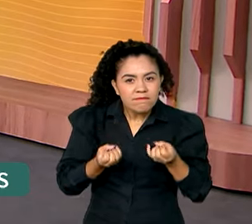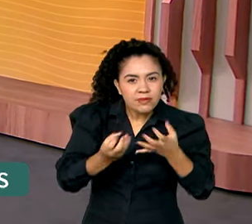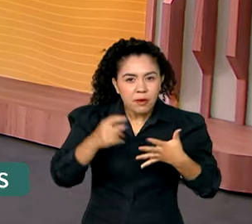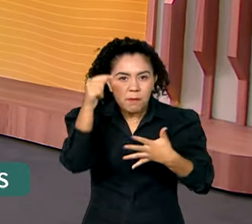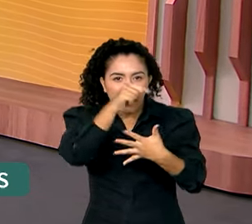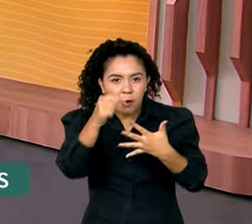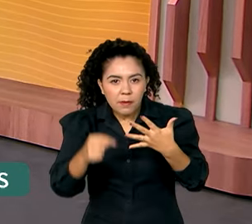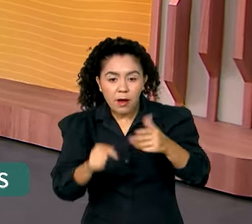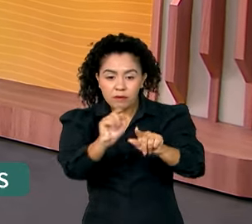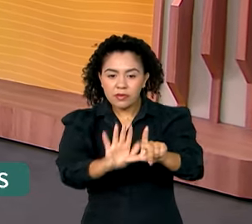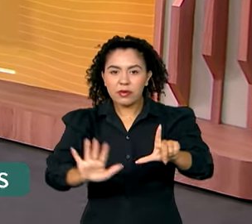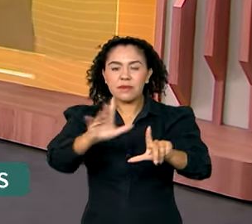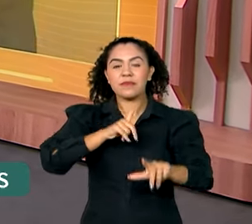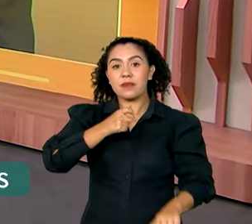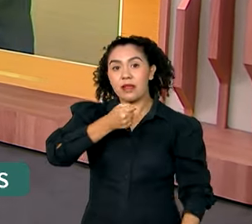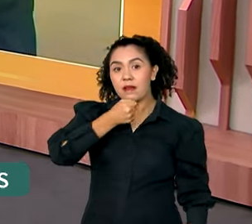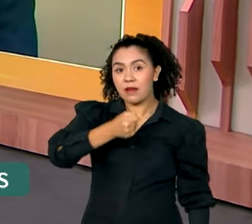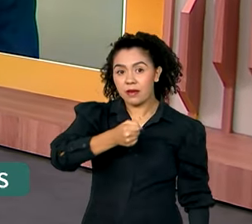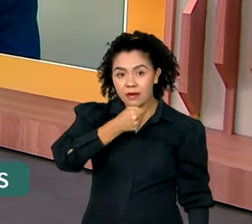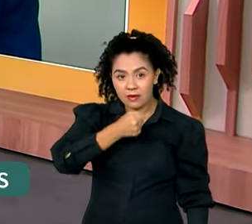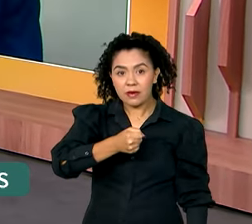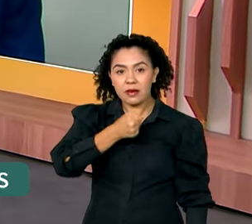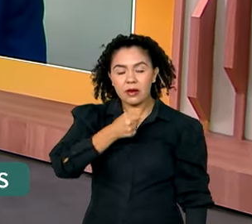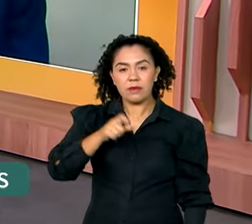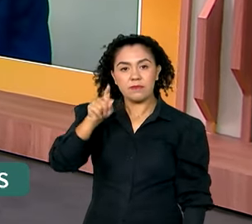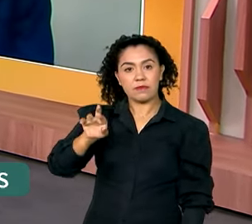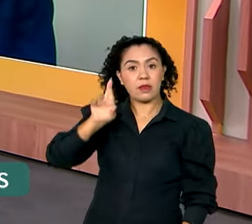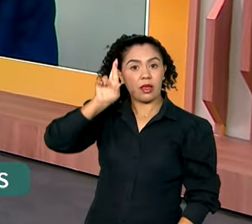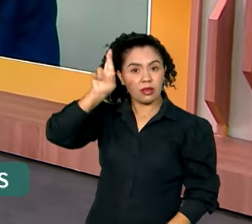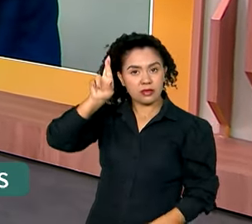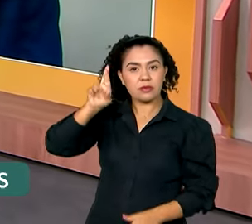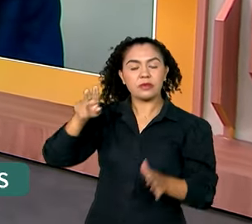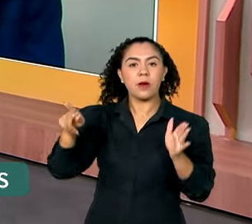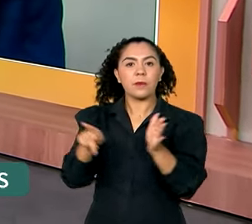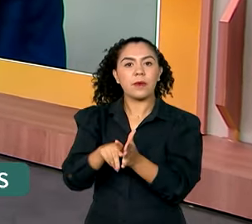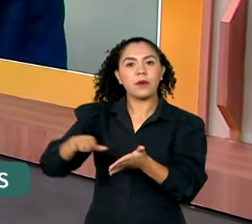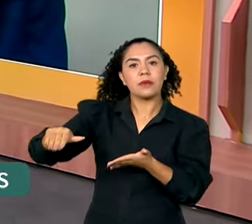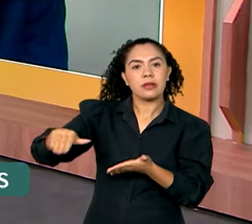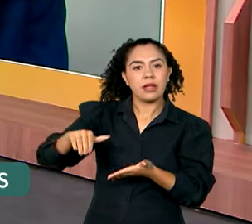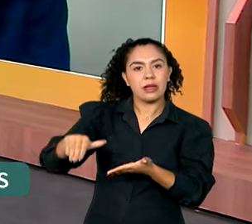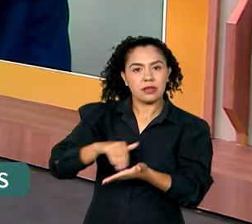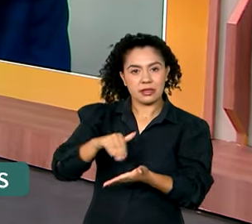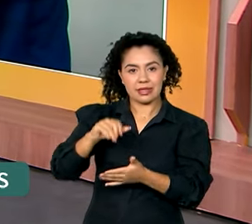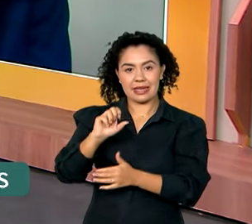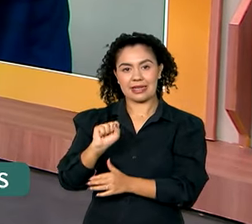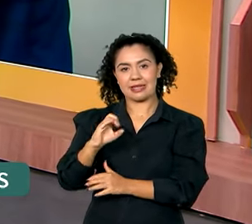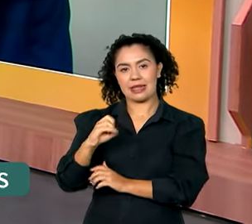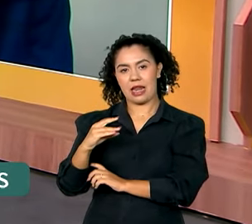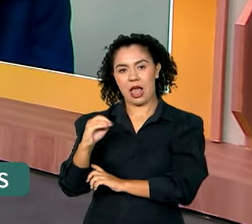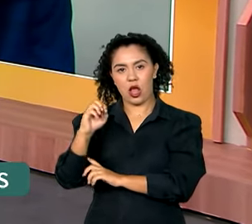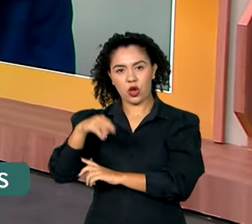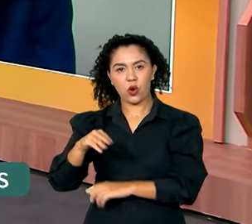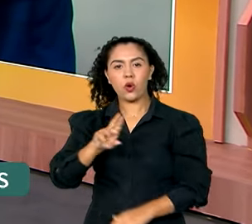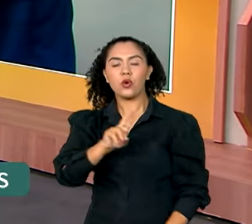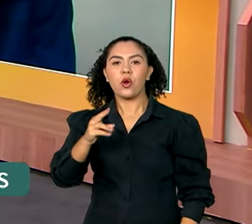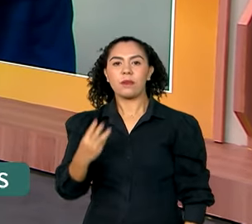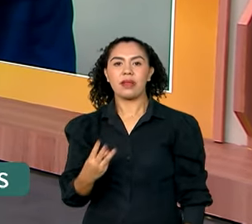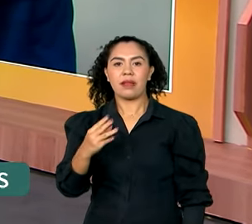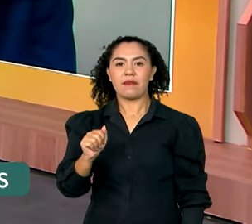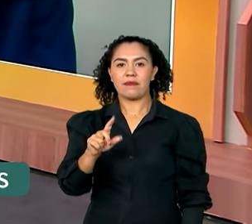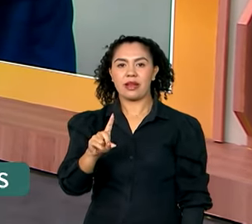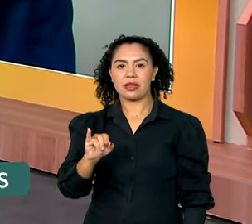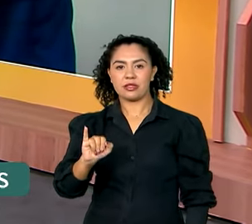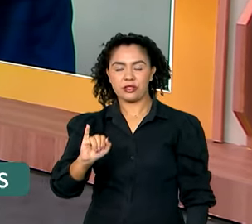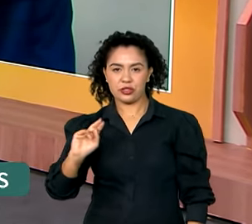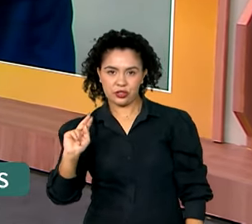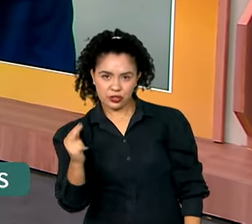nós conversamos agora com o responsável pela Senacom, a Secretaria Nacional do Consumidor, Vadir Damus. Bom, secretário, bom